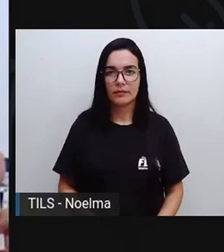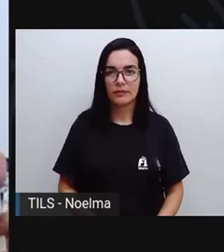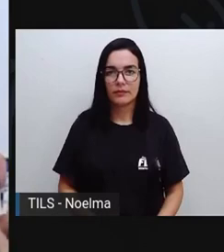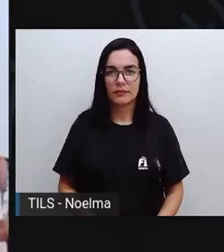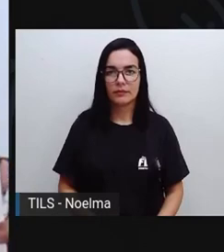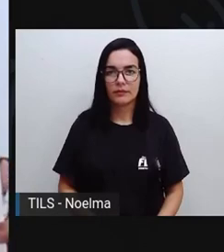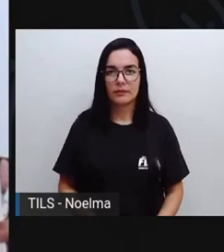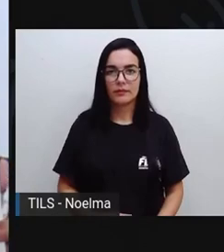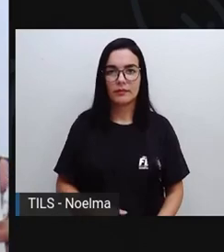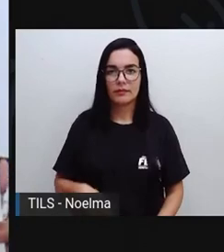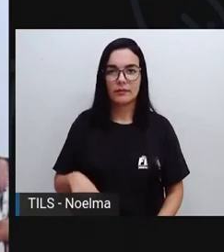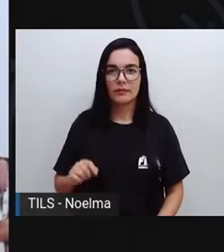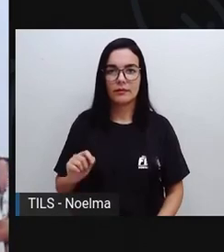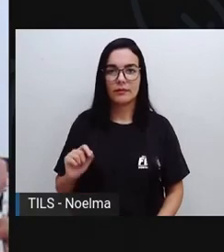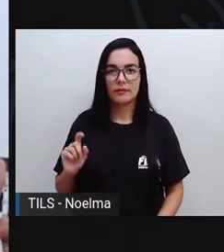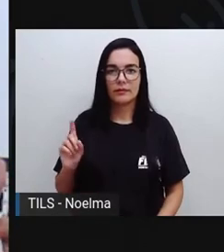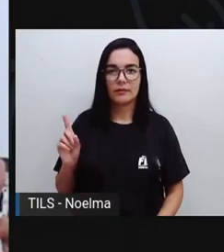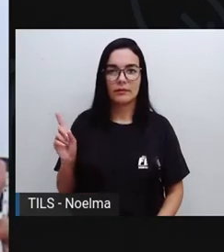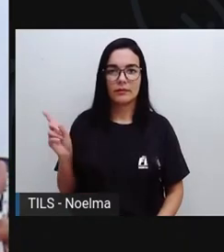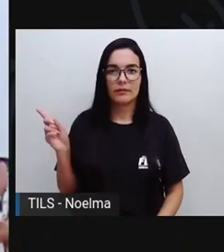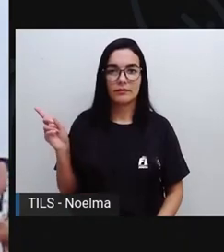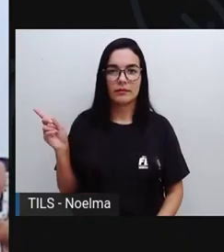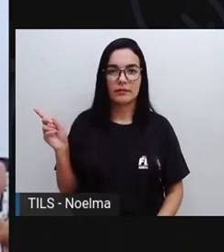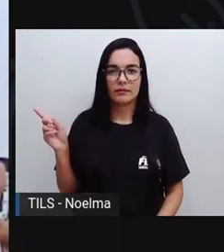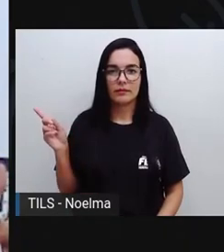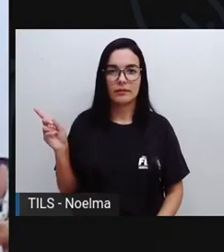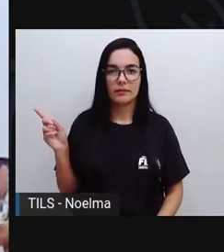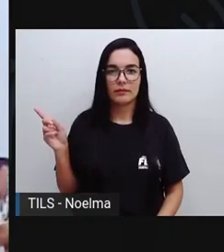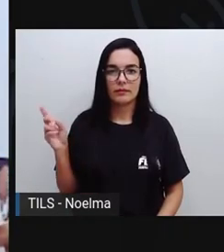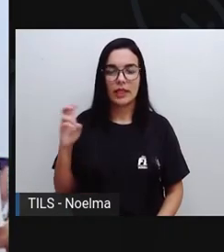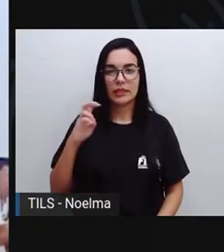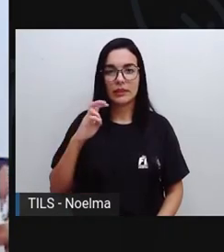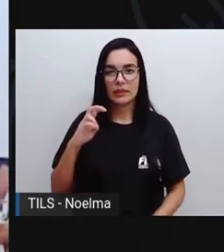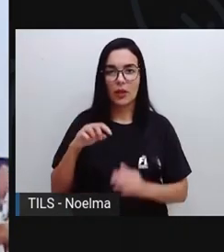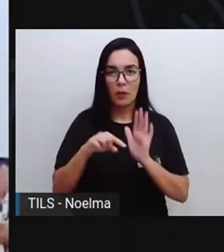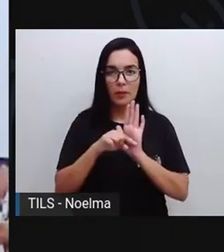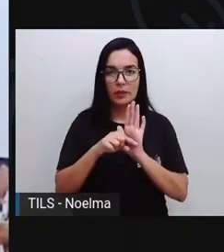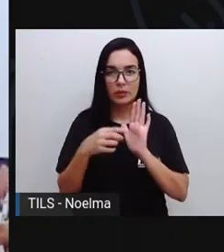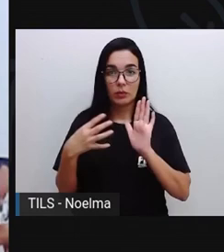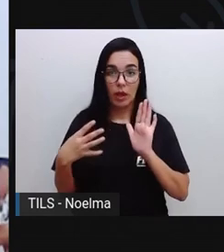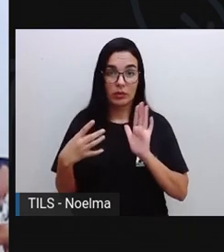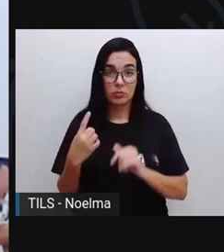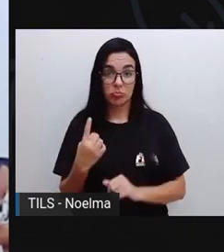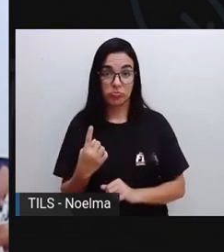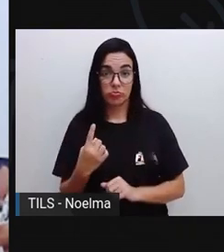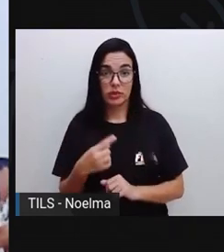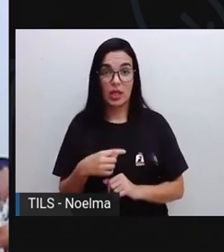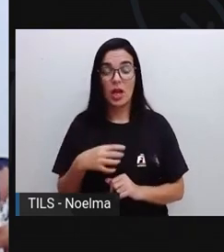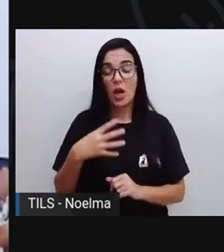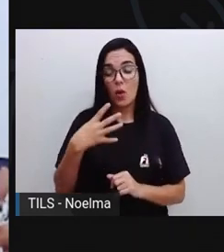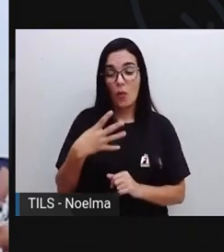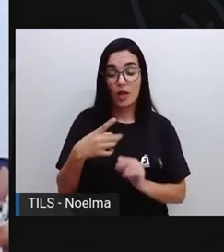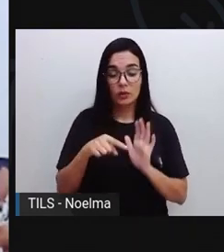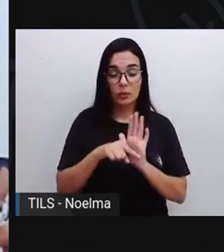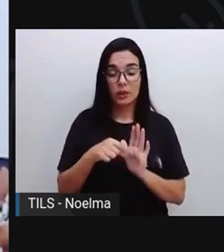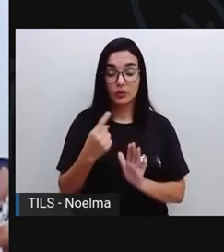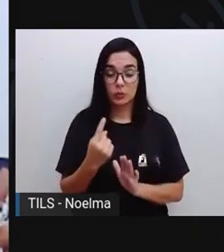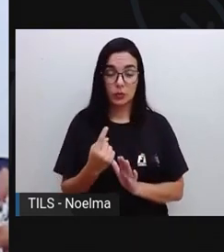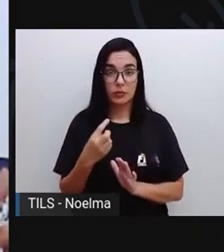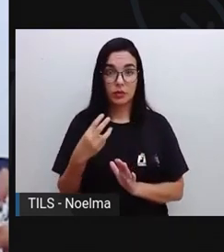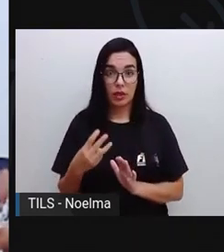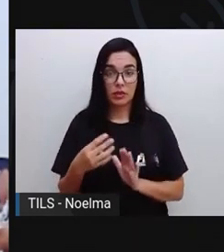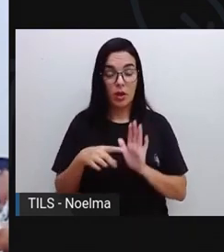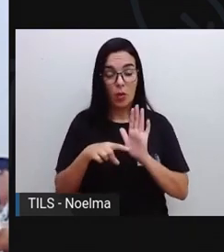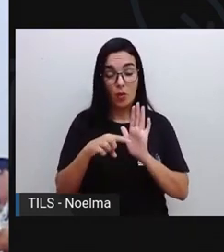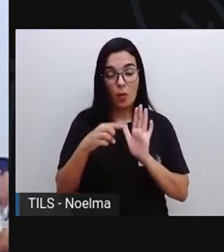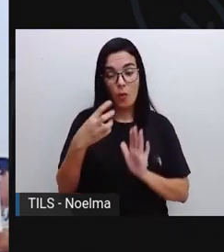5 menos 4, 1. 4 menos 1, 3. 4 menos